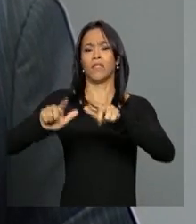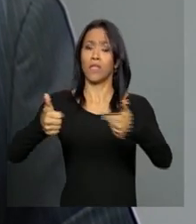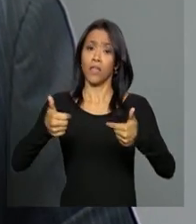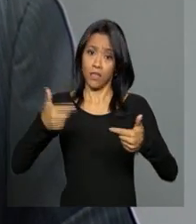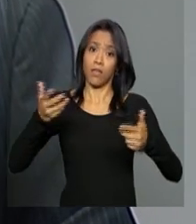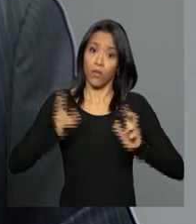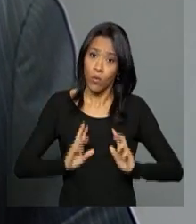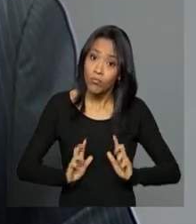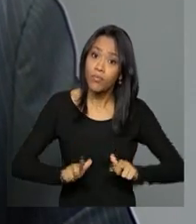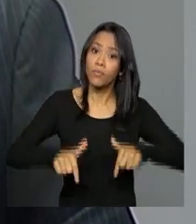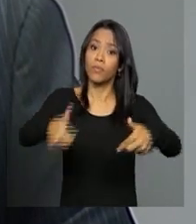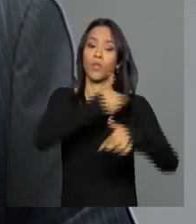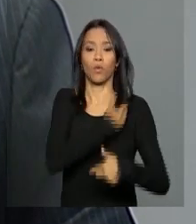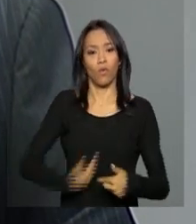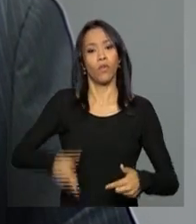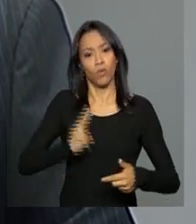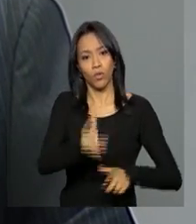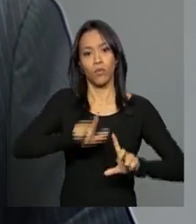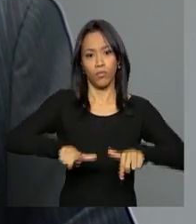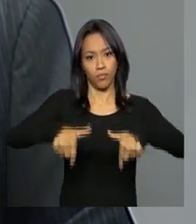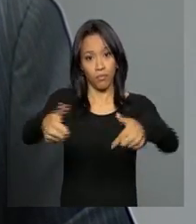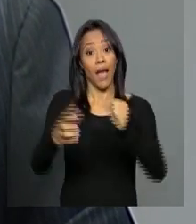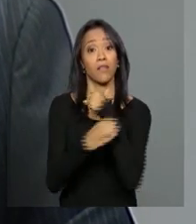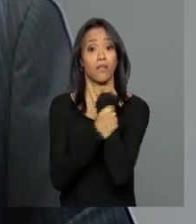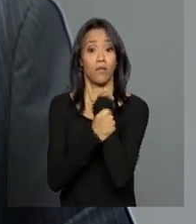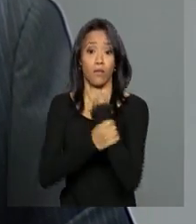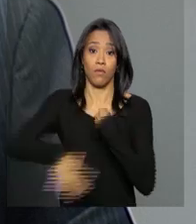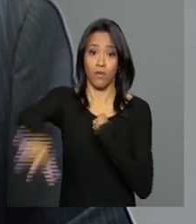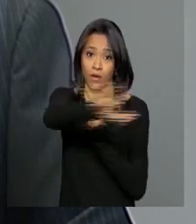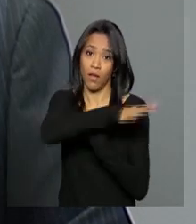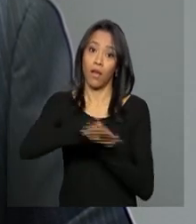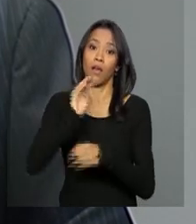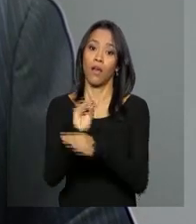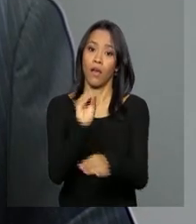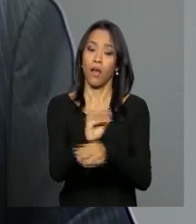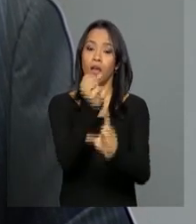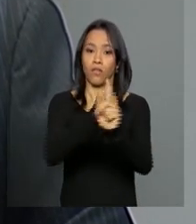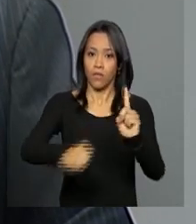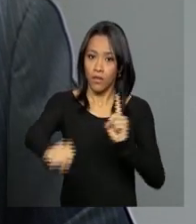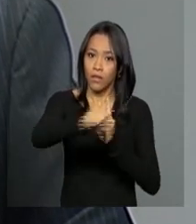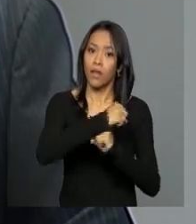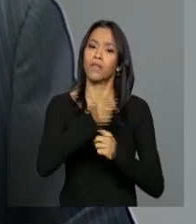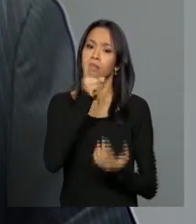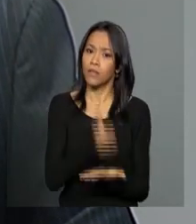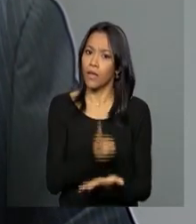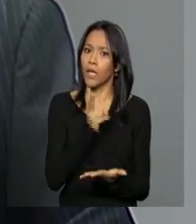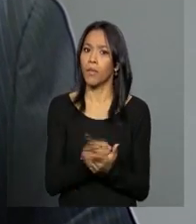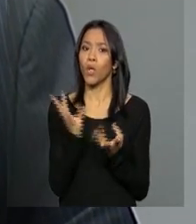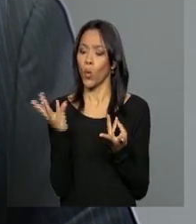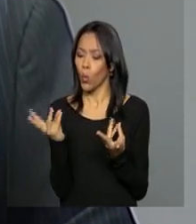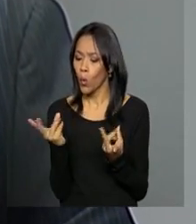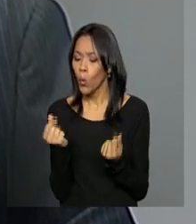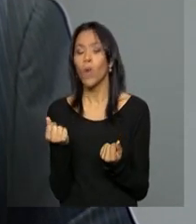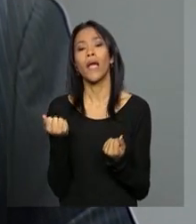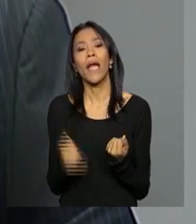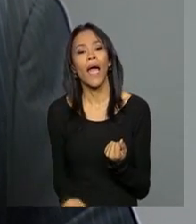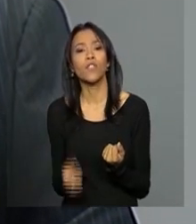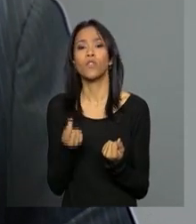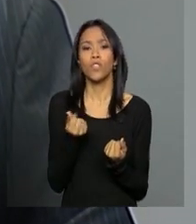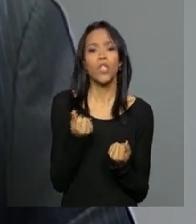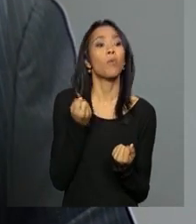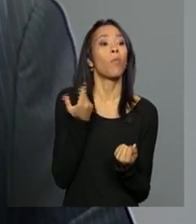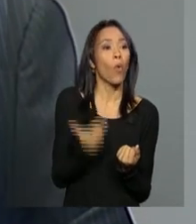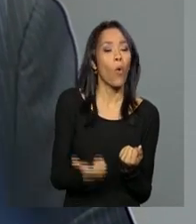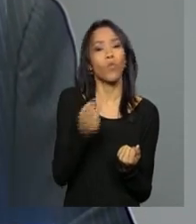atender a população brasileira. E tudo isso de uma forma transparente e com prestação de contas, que é como é feito